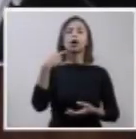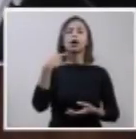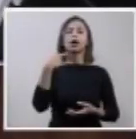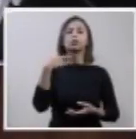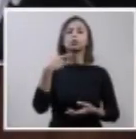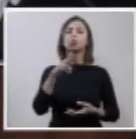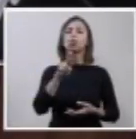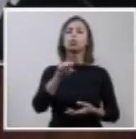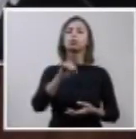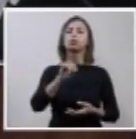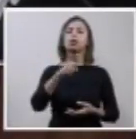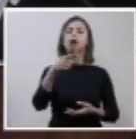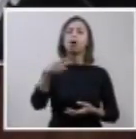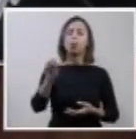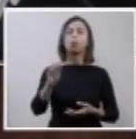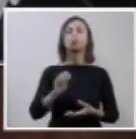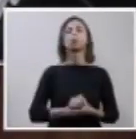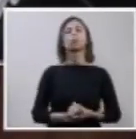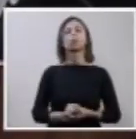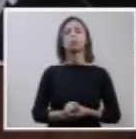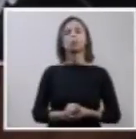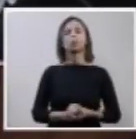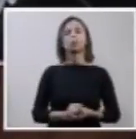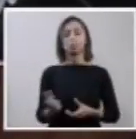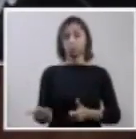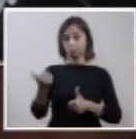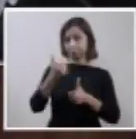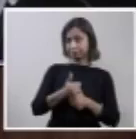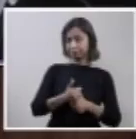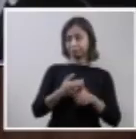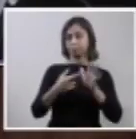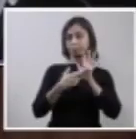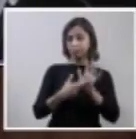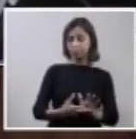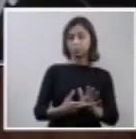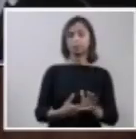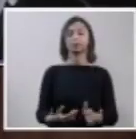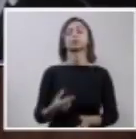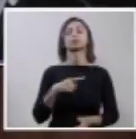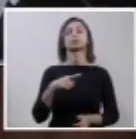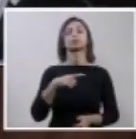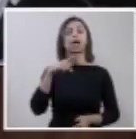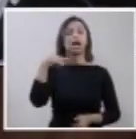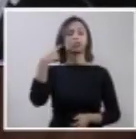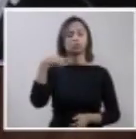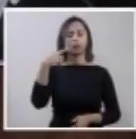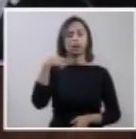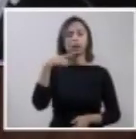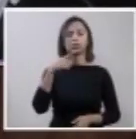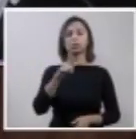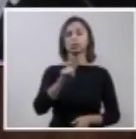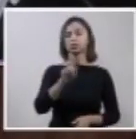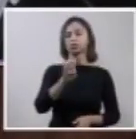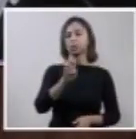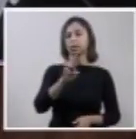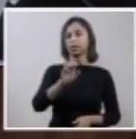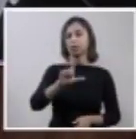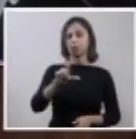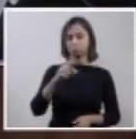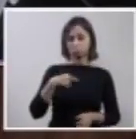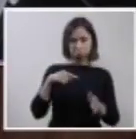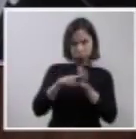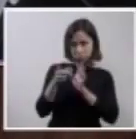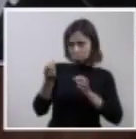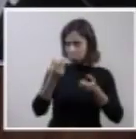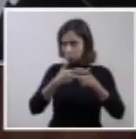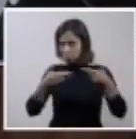representando neste ato o advogado-geral da União, doutor Toffoli, se tem algum pedido de esclarecimento a fazer.